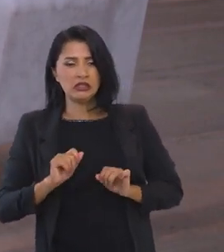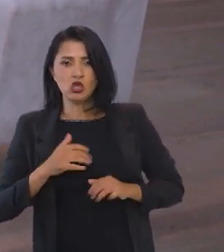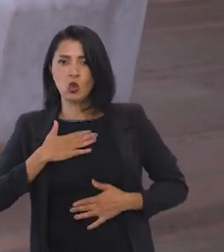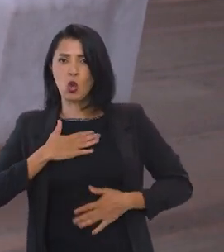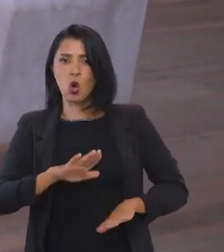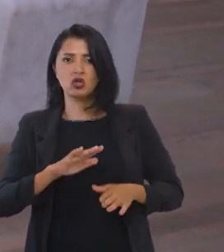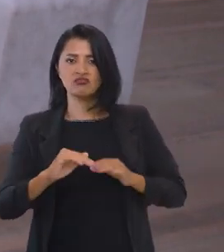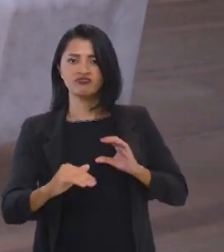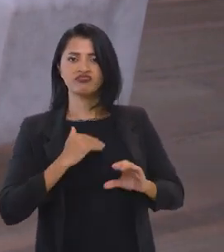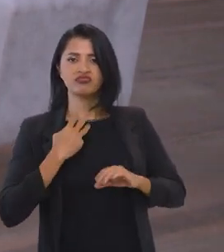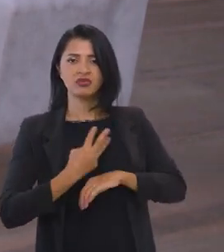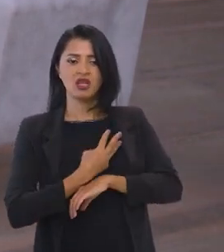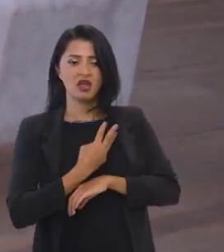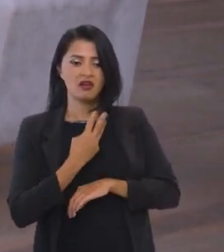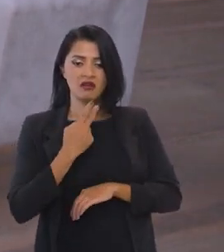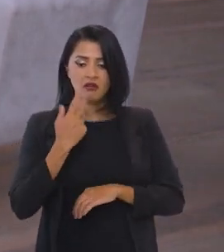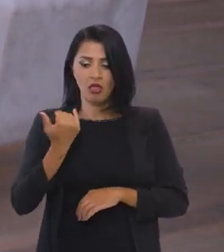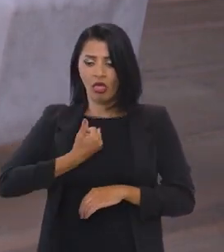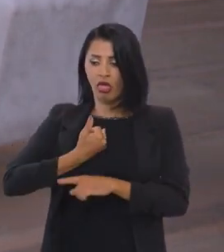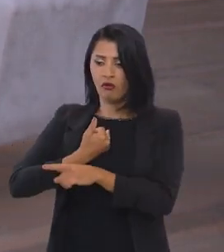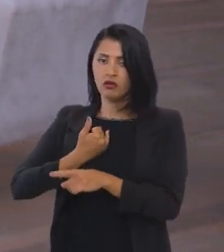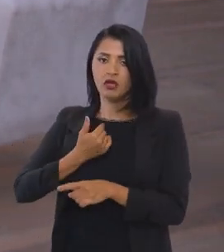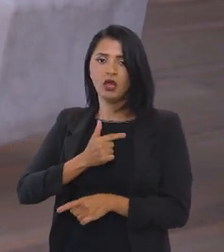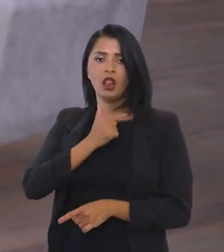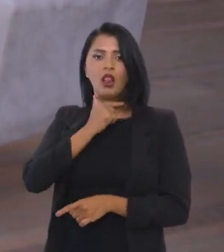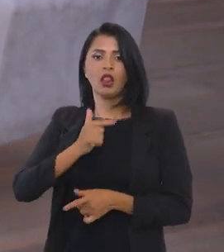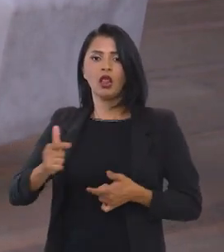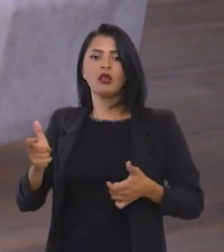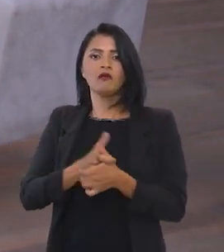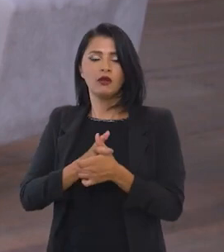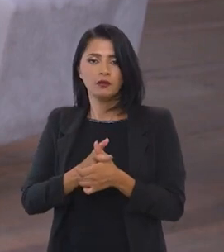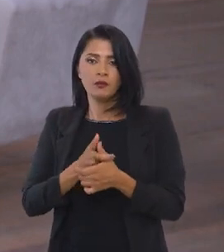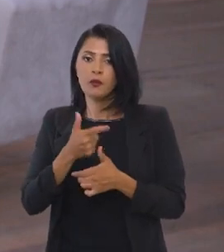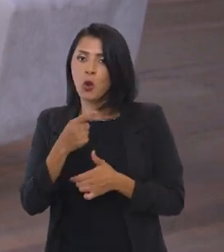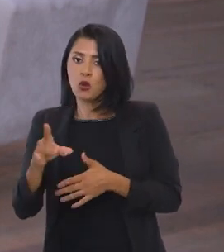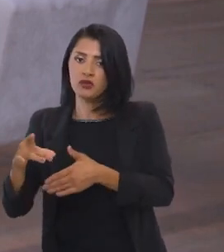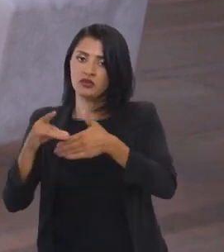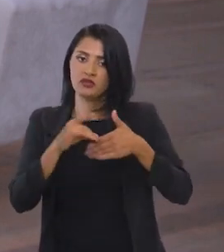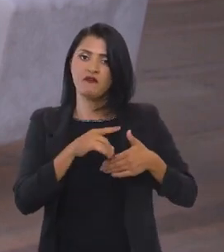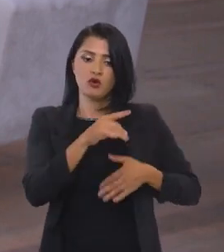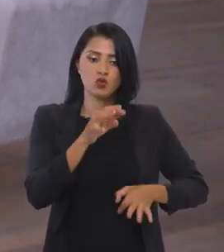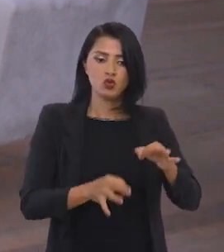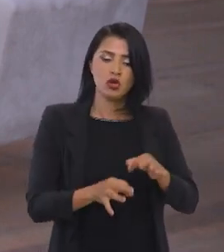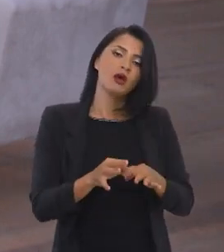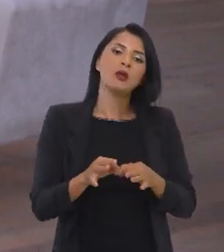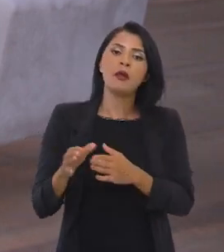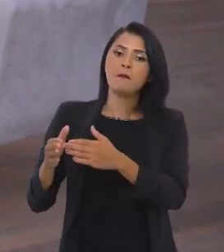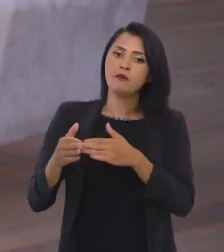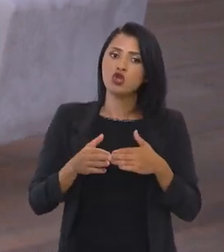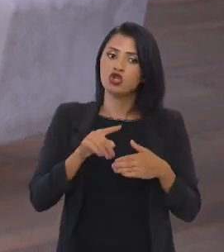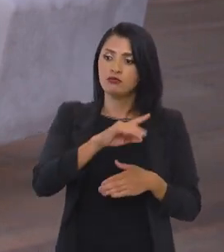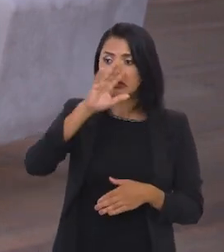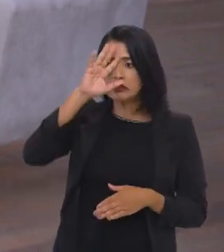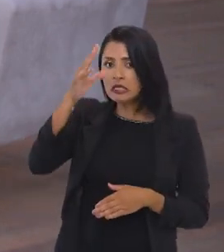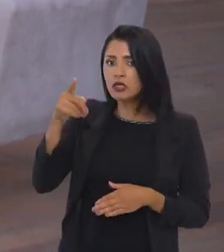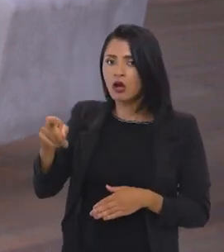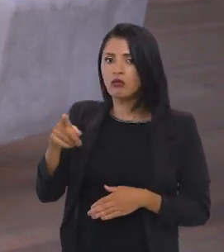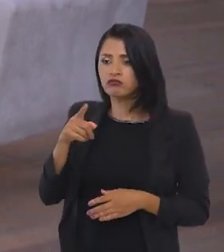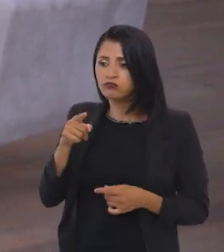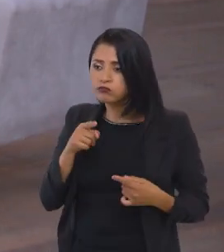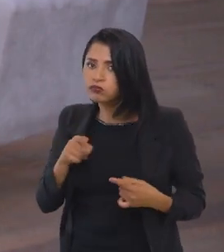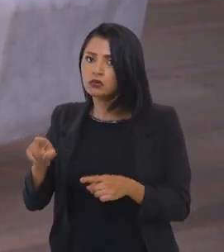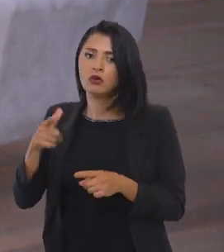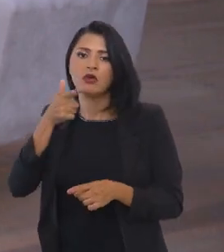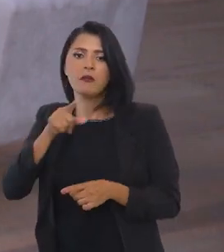mensagem do WhatsApp dizendo que está devendo. Tem devedor que eu preciso levar ao judiciário e pedir uma decisão